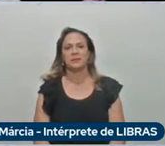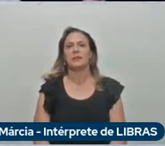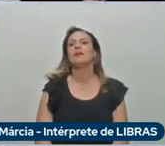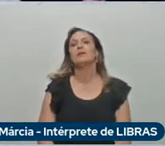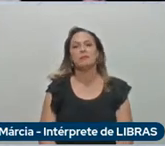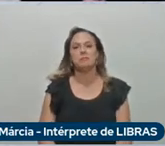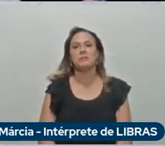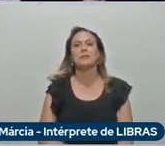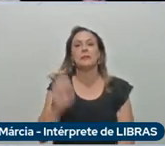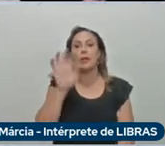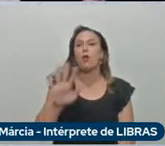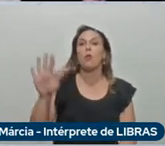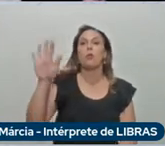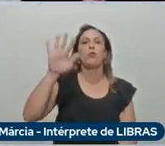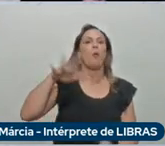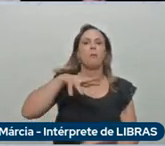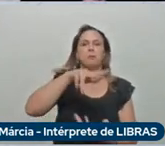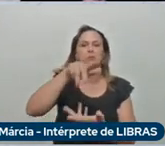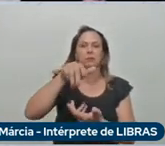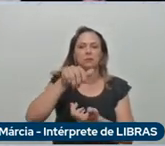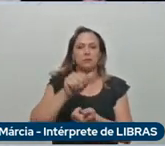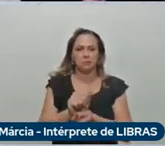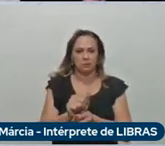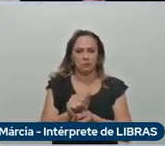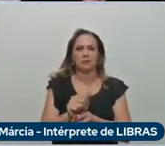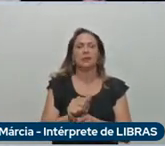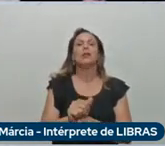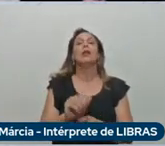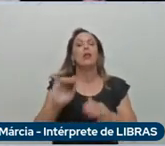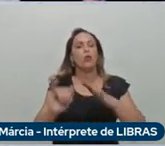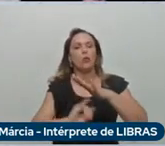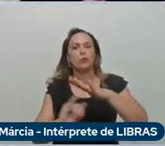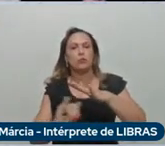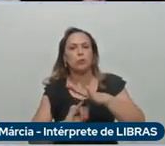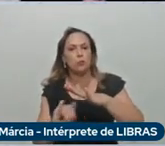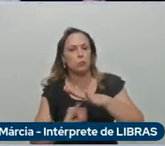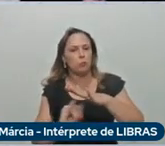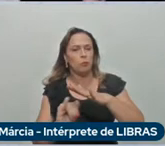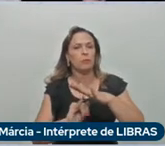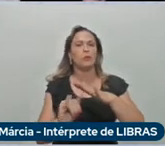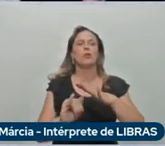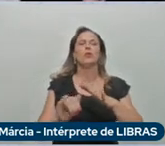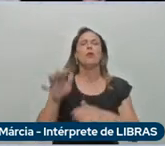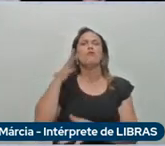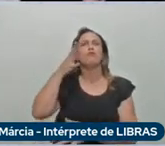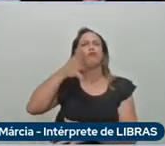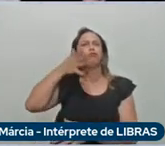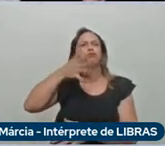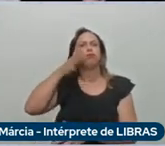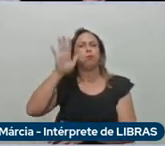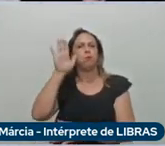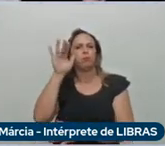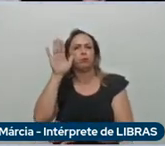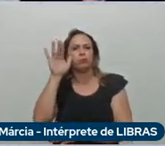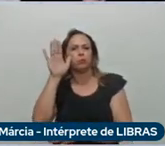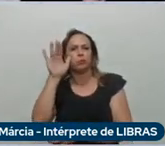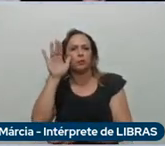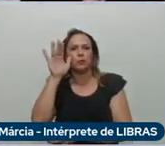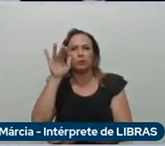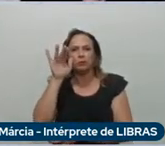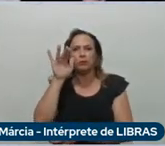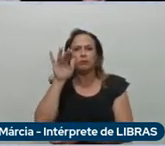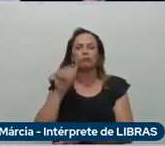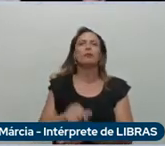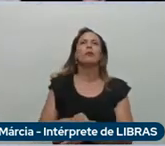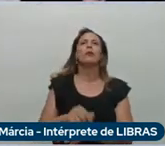e mundial. E eu, lá no Instituto Politécnico, assisti uma palestra de um professor. Isso a